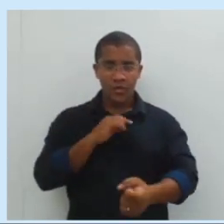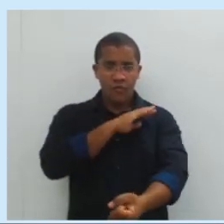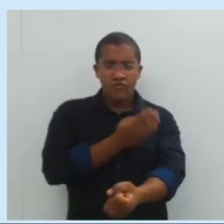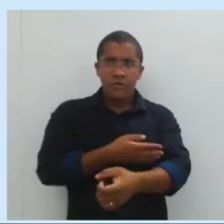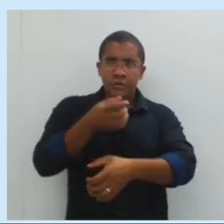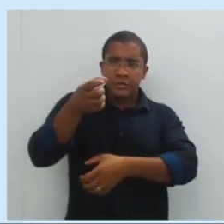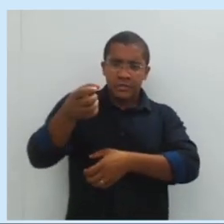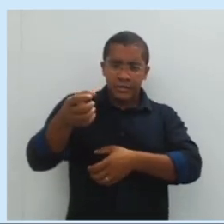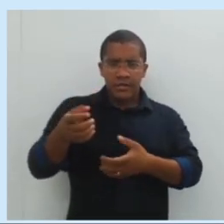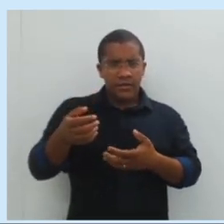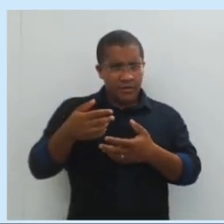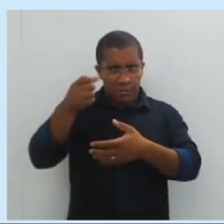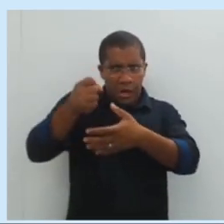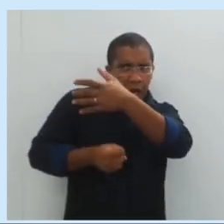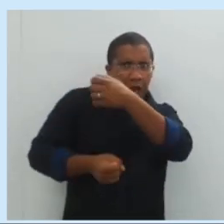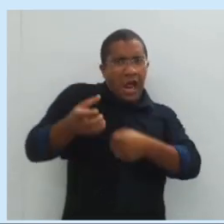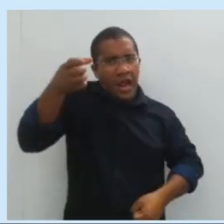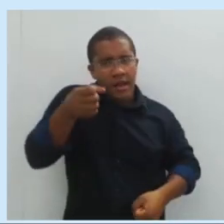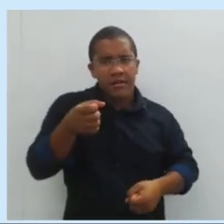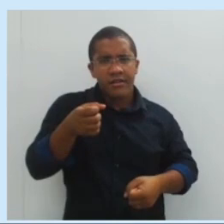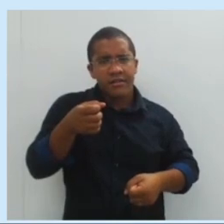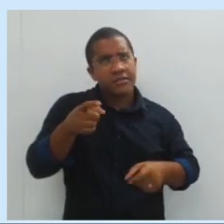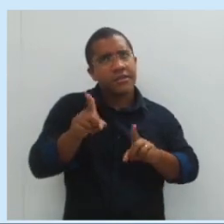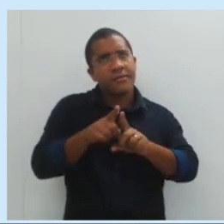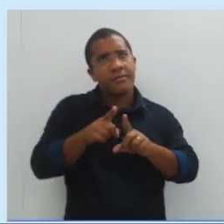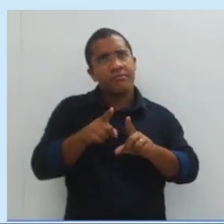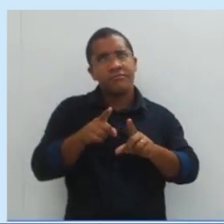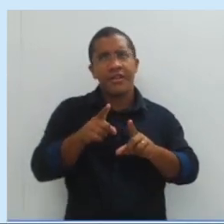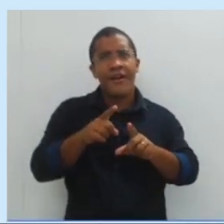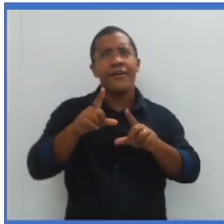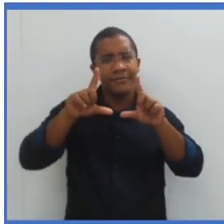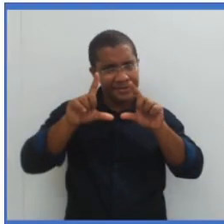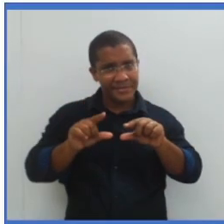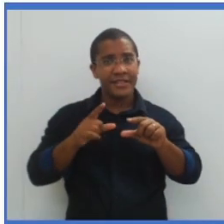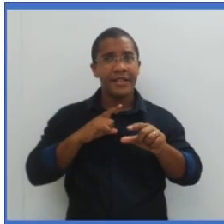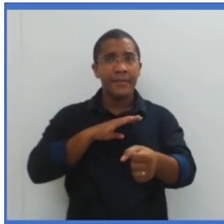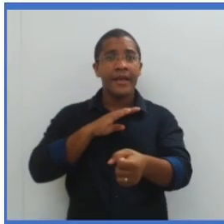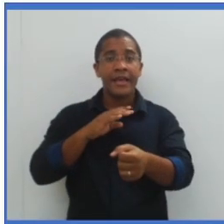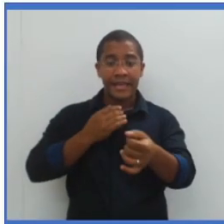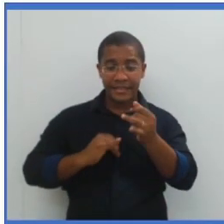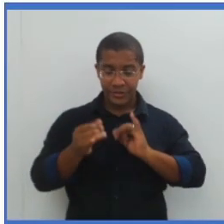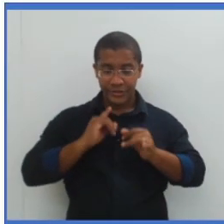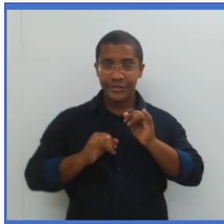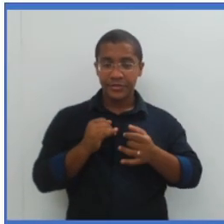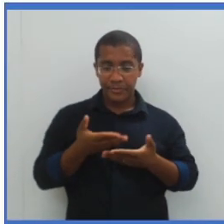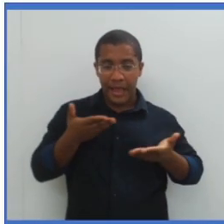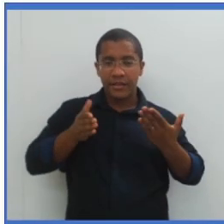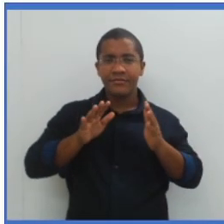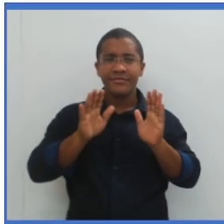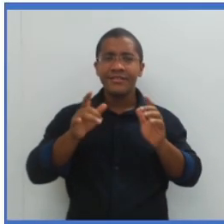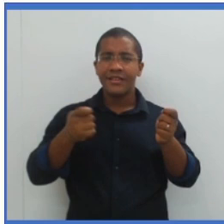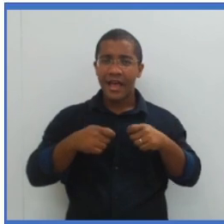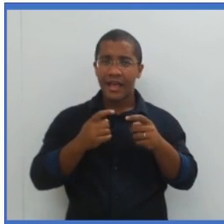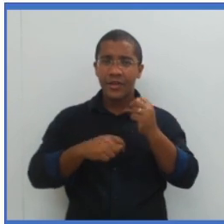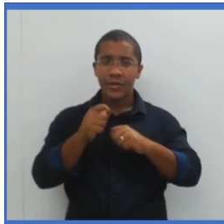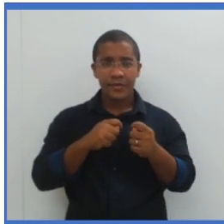diminuir nossa força e, consequentemente, economizar energia. Olhando a imagem, vocês vão ver que